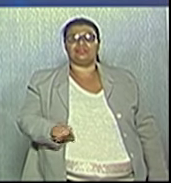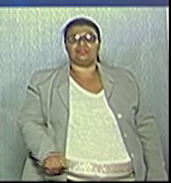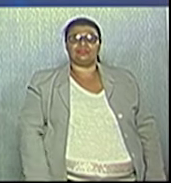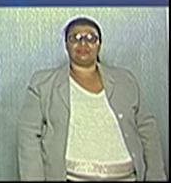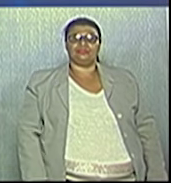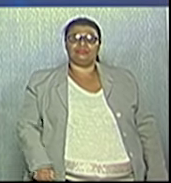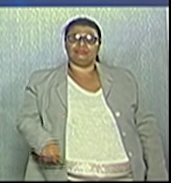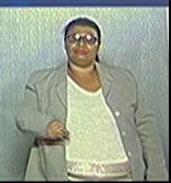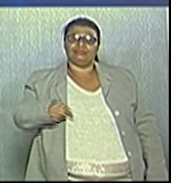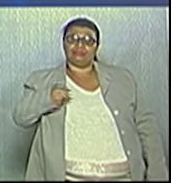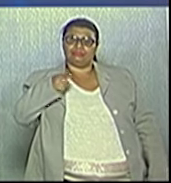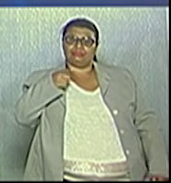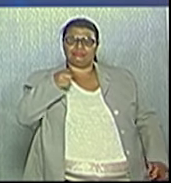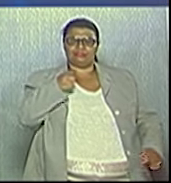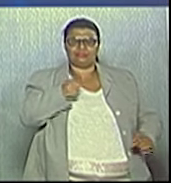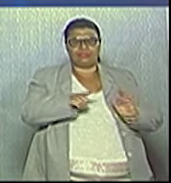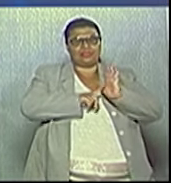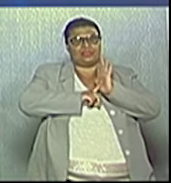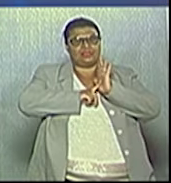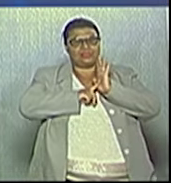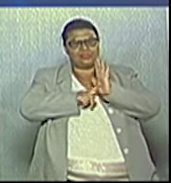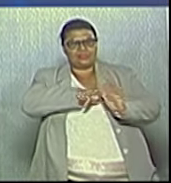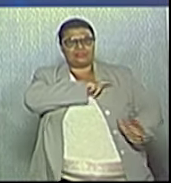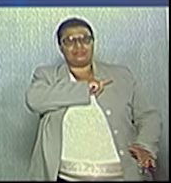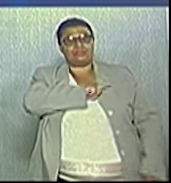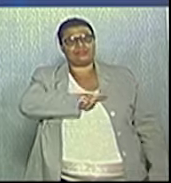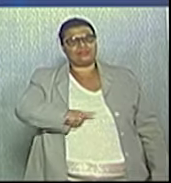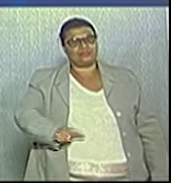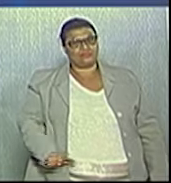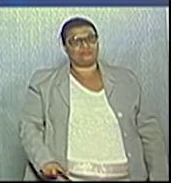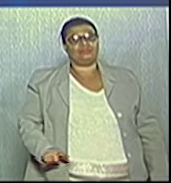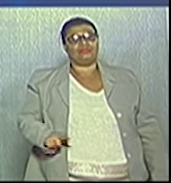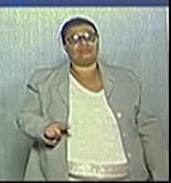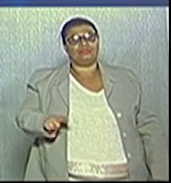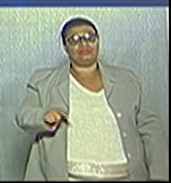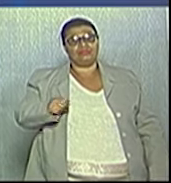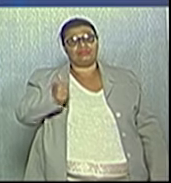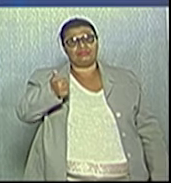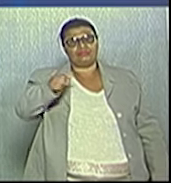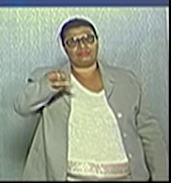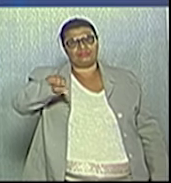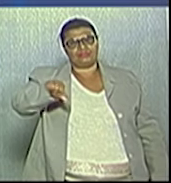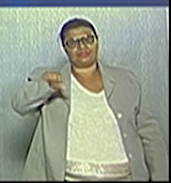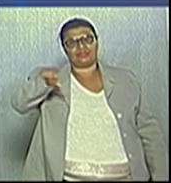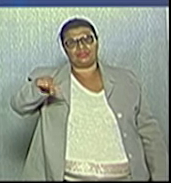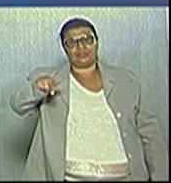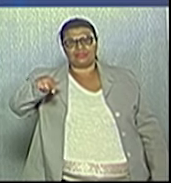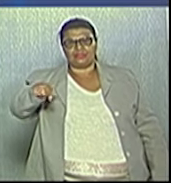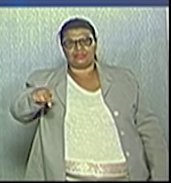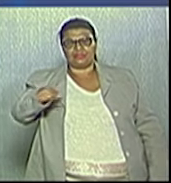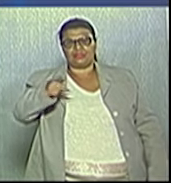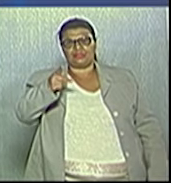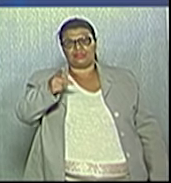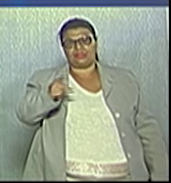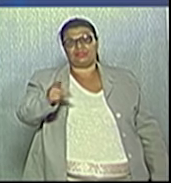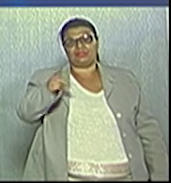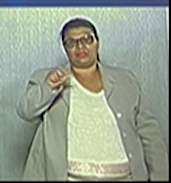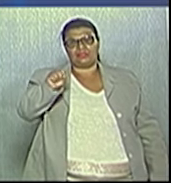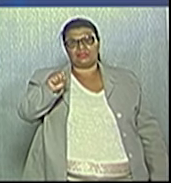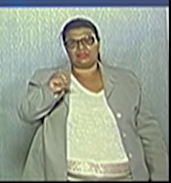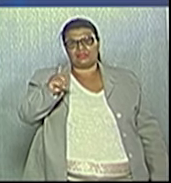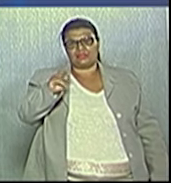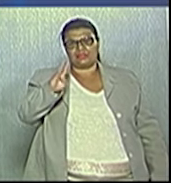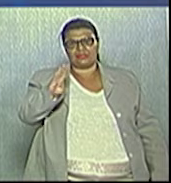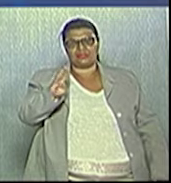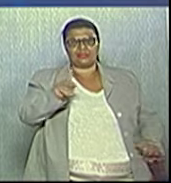Isaías, você compôs o governo que, em 1997, o governo do PSDB assumiu a